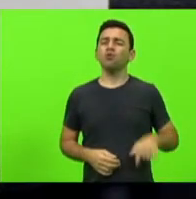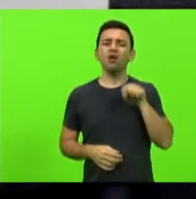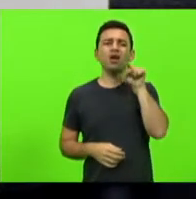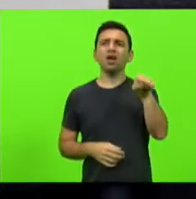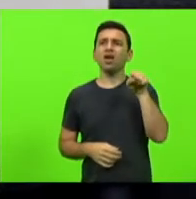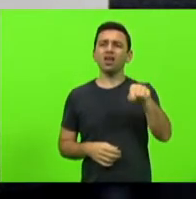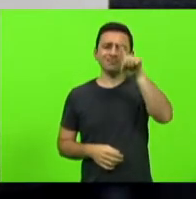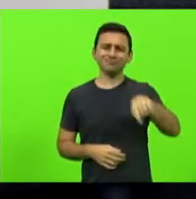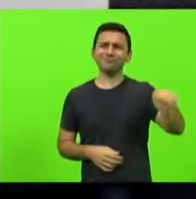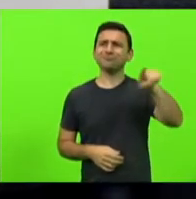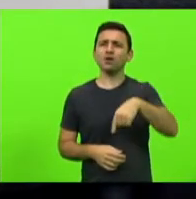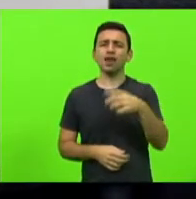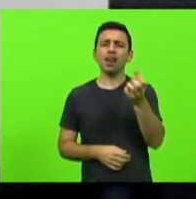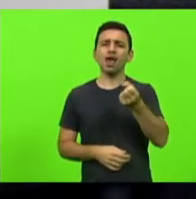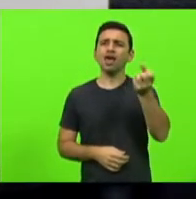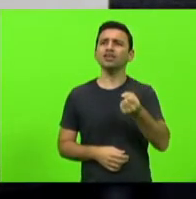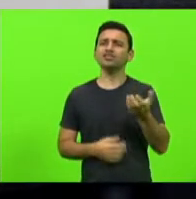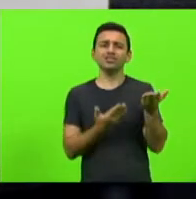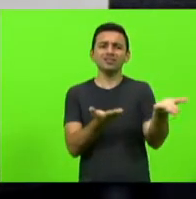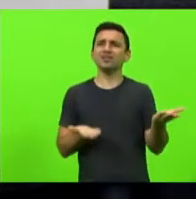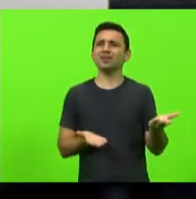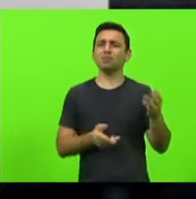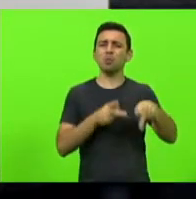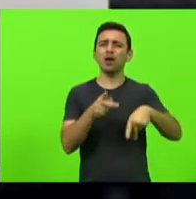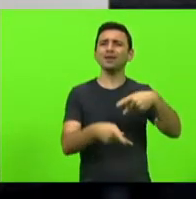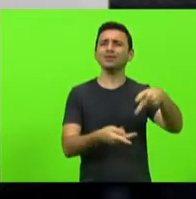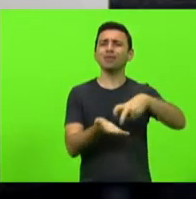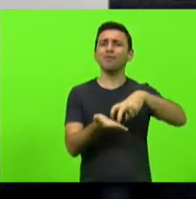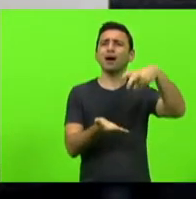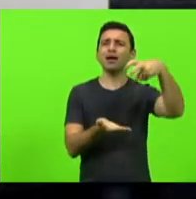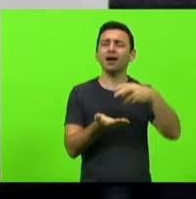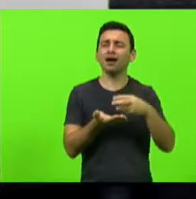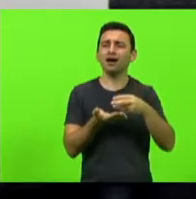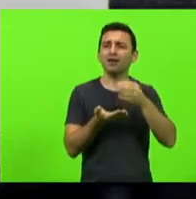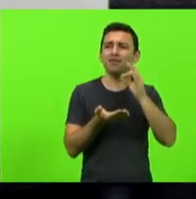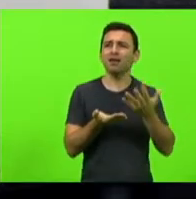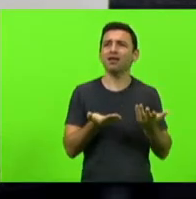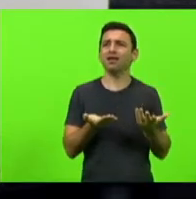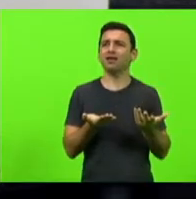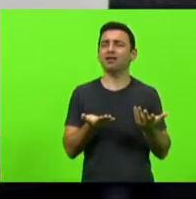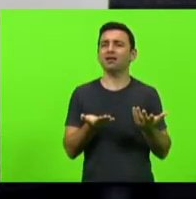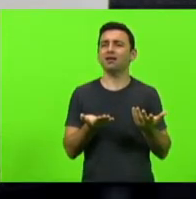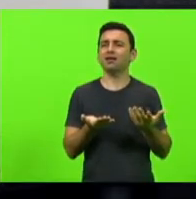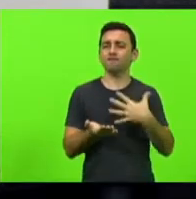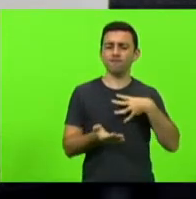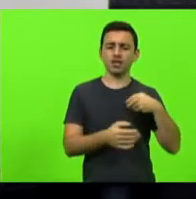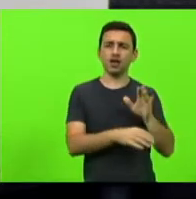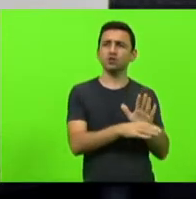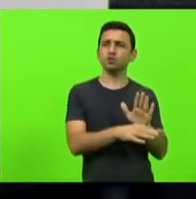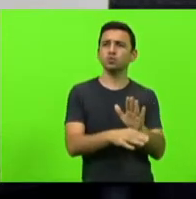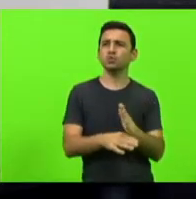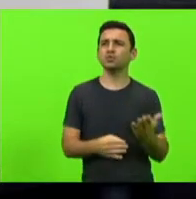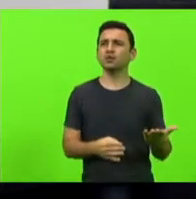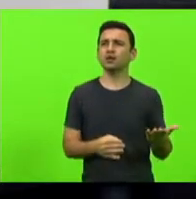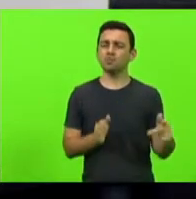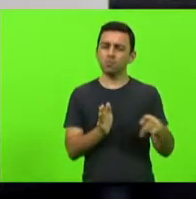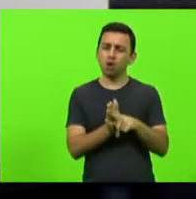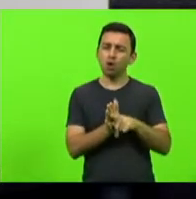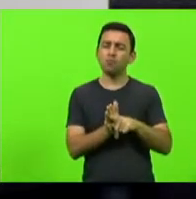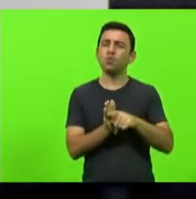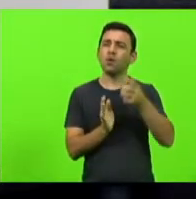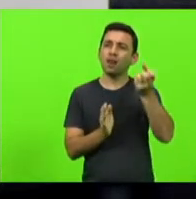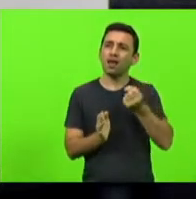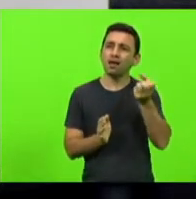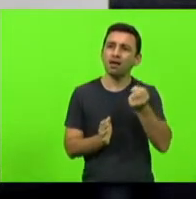que o cidadão toma de manhã cedo no café da manhã que trata os seus filhos os derivados do leite que a gente apresenta uma